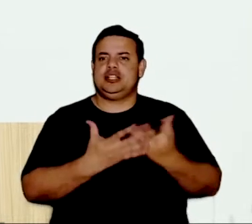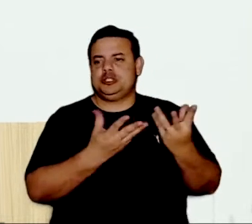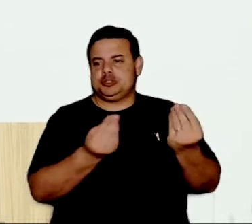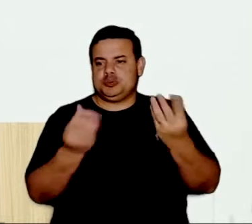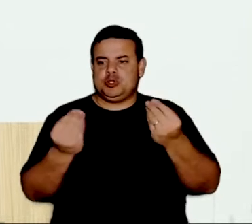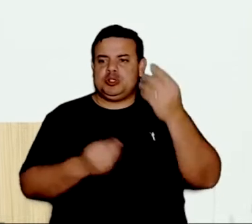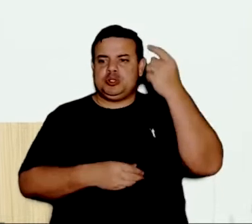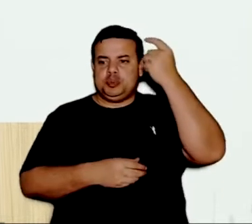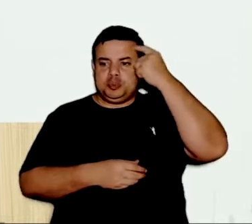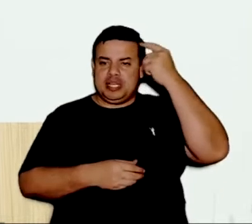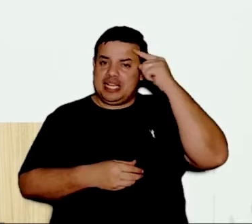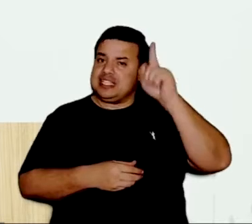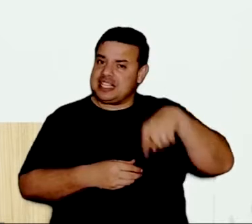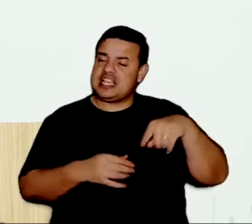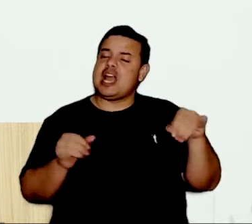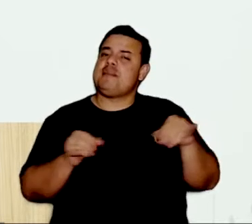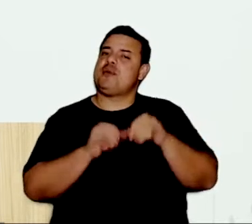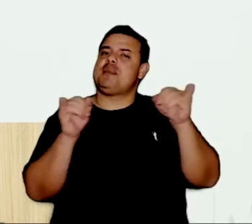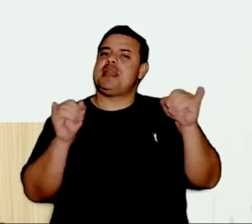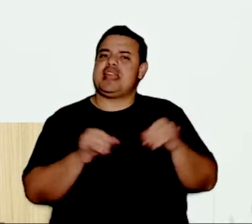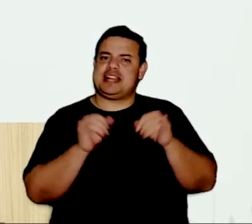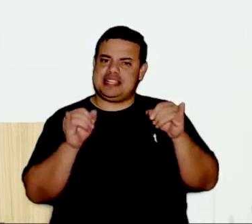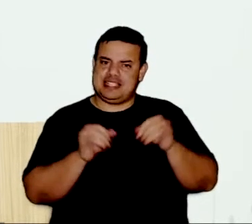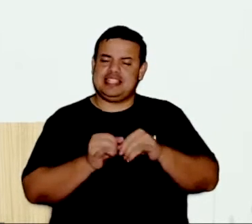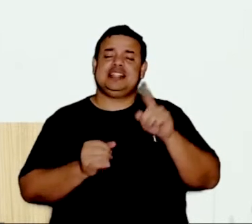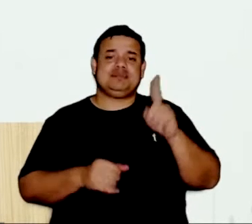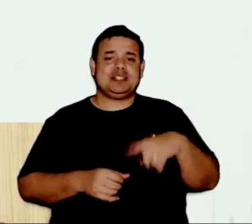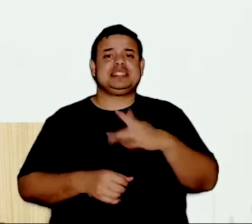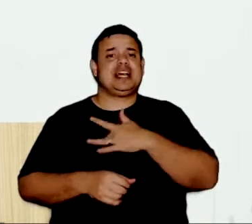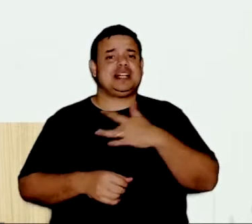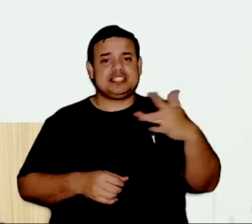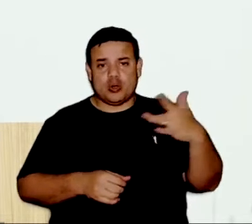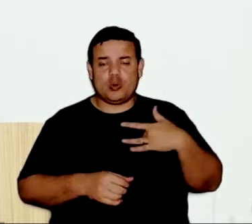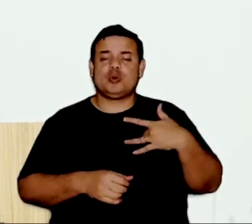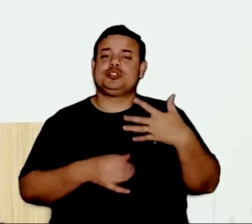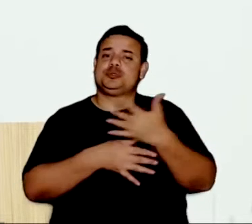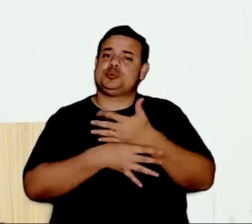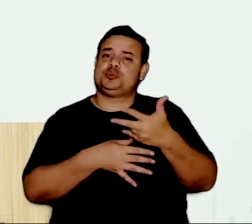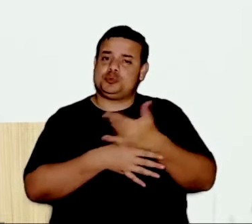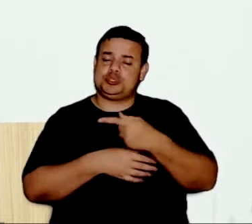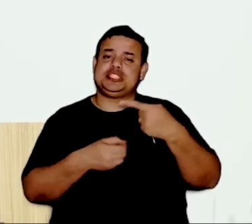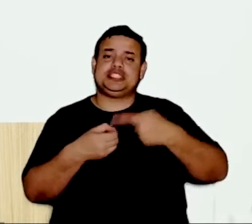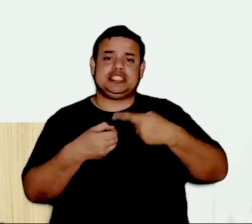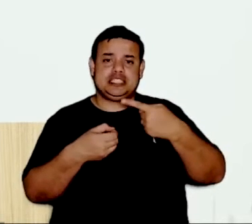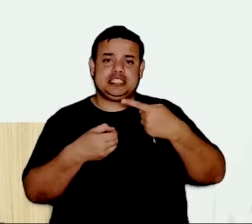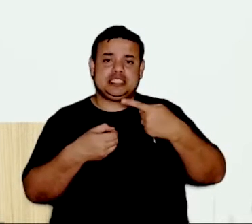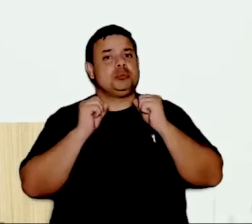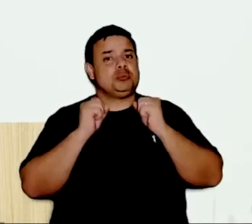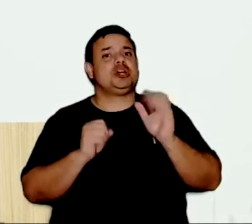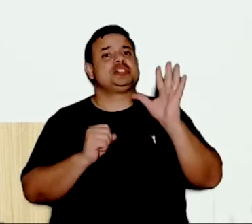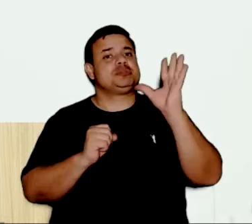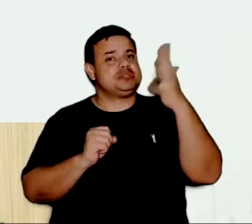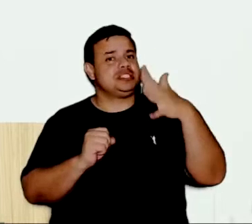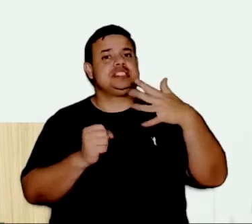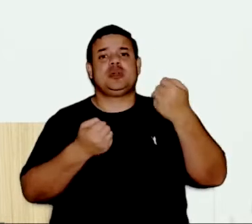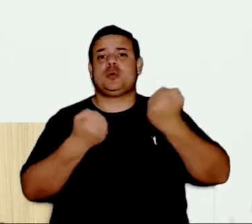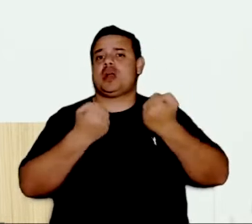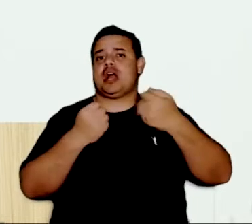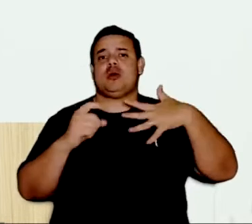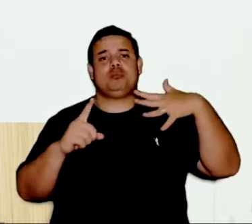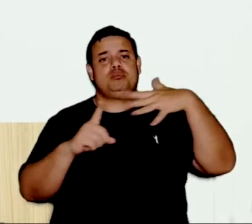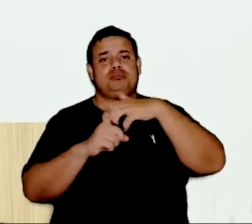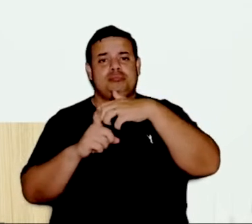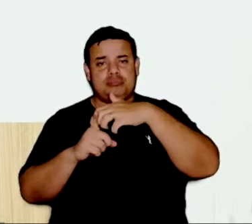mas envolve a saúde do município. Porque um animal na rua pode ser um acidente de trânsito, um animal na rua, ele pode